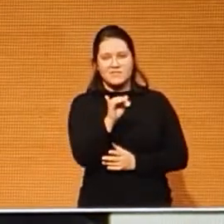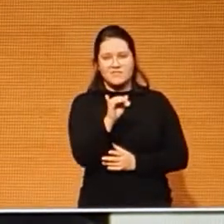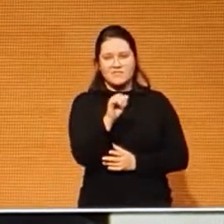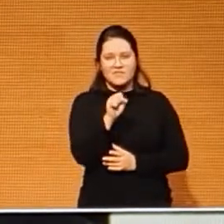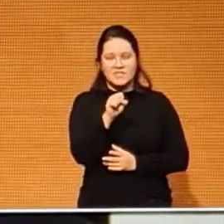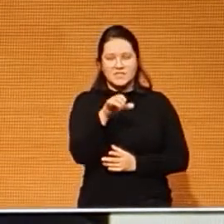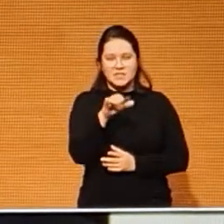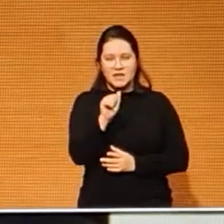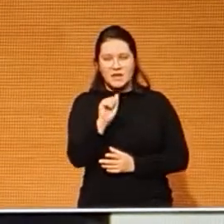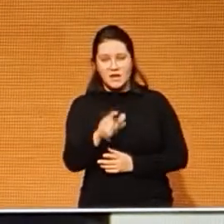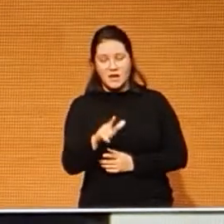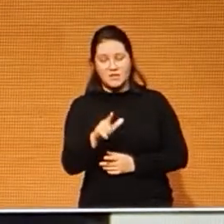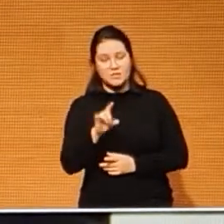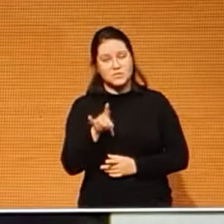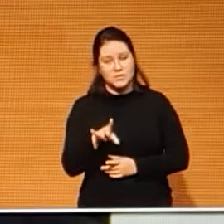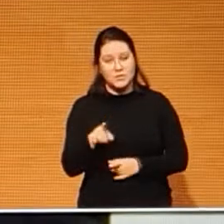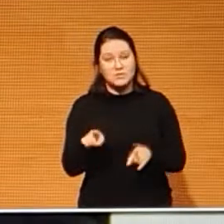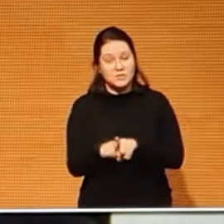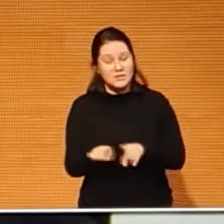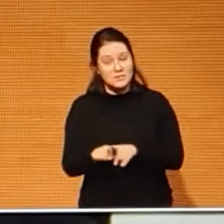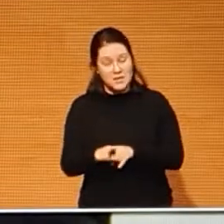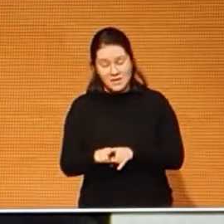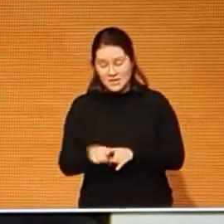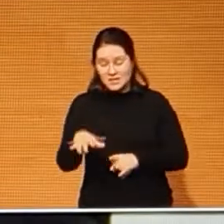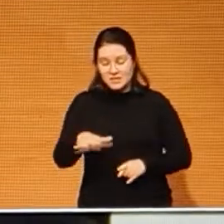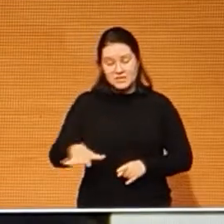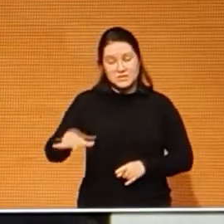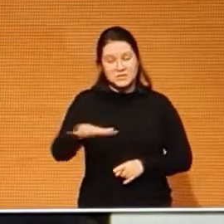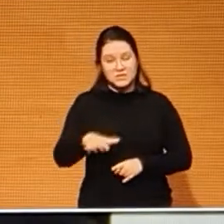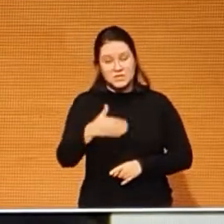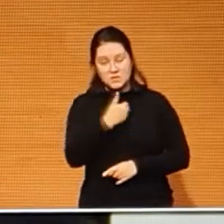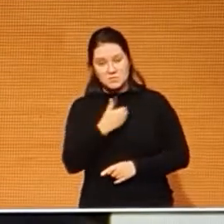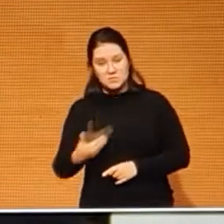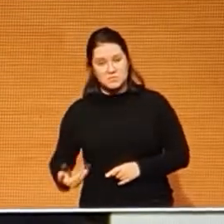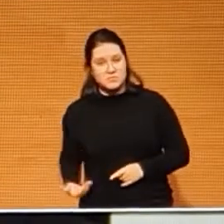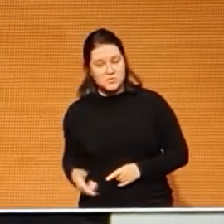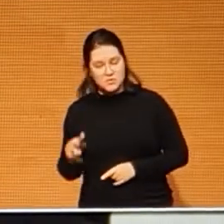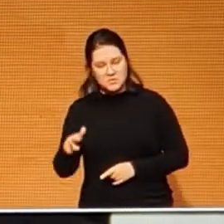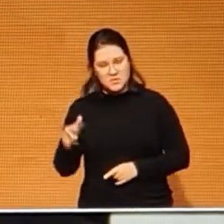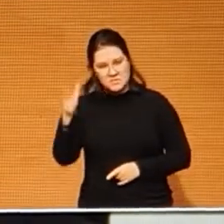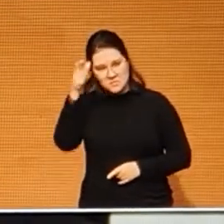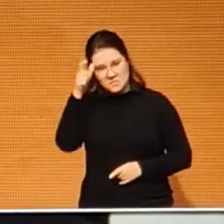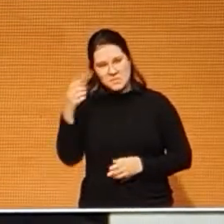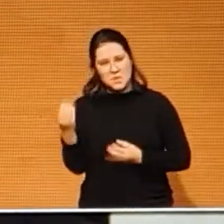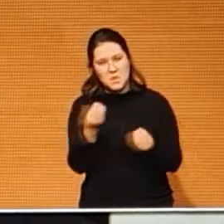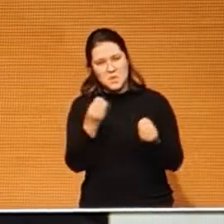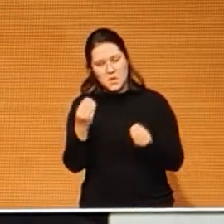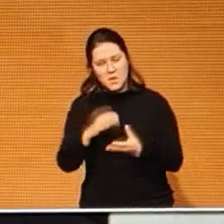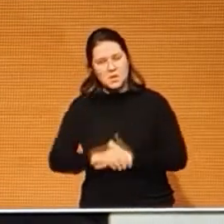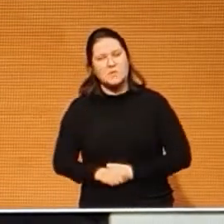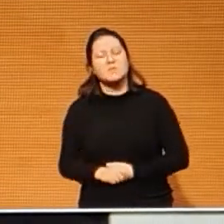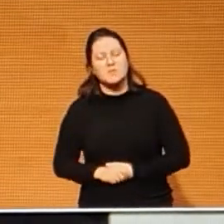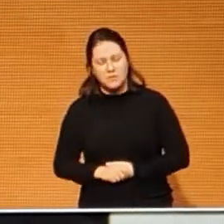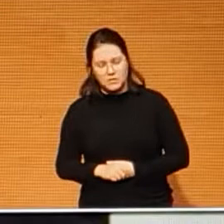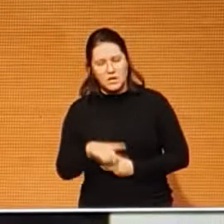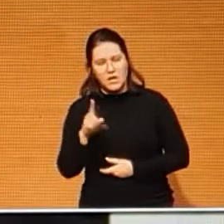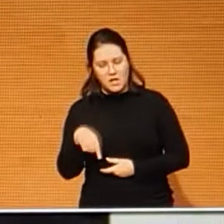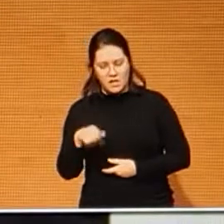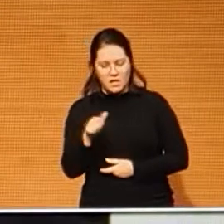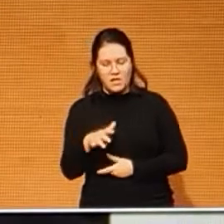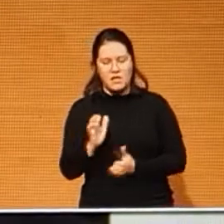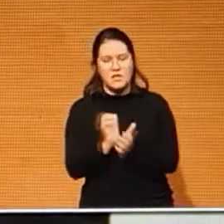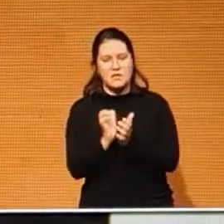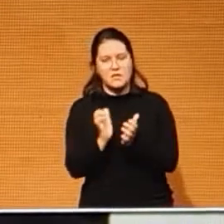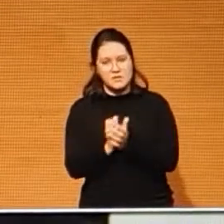servidores públicos, vistos como simples variante de um ajuste fiscal desejado pela equipe econômica, demonstra a